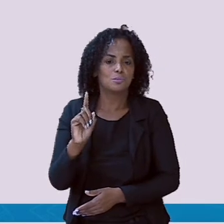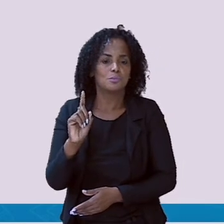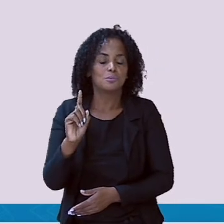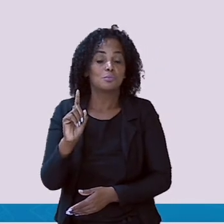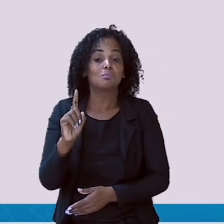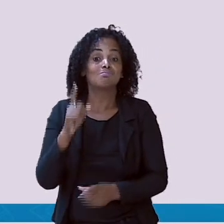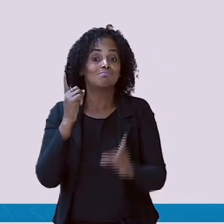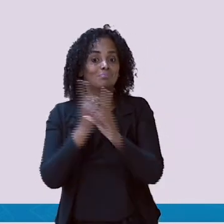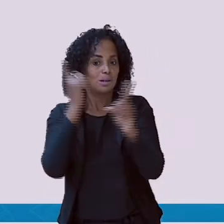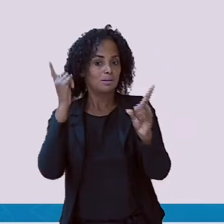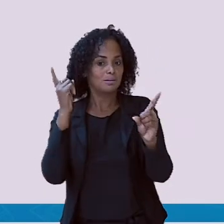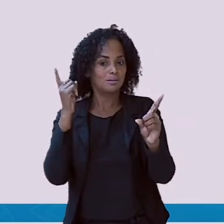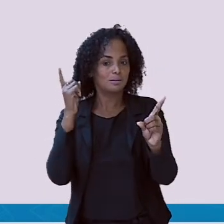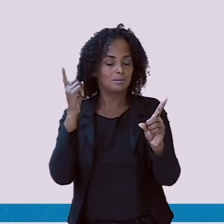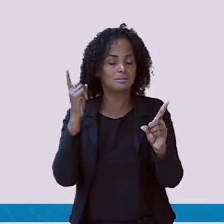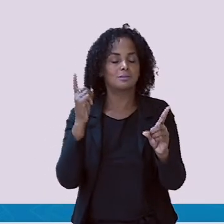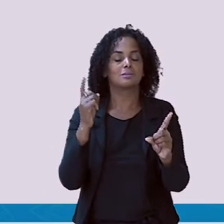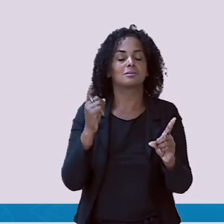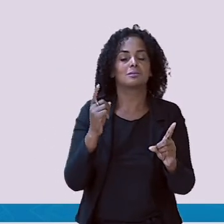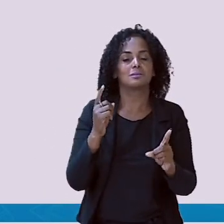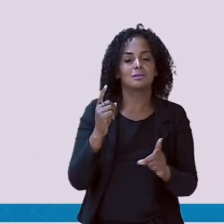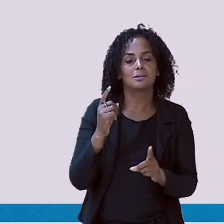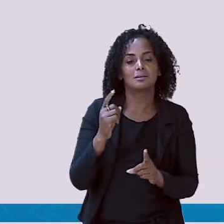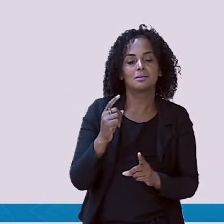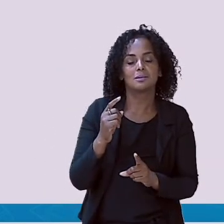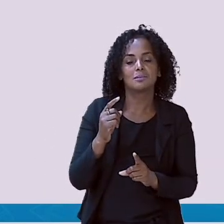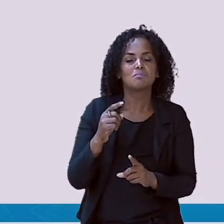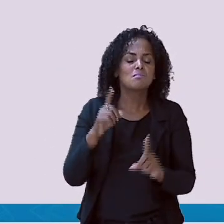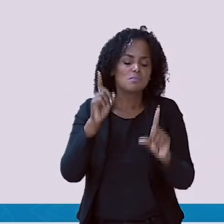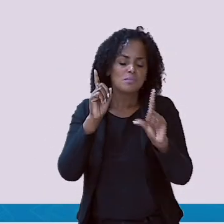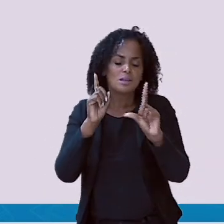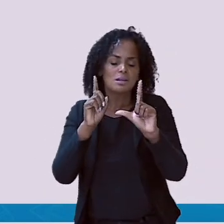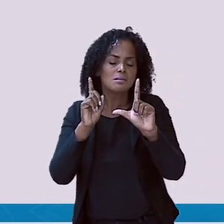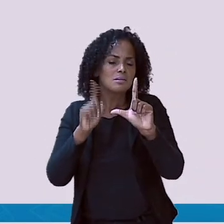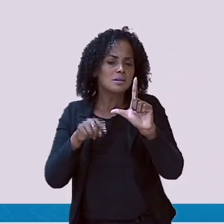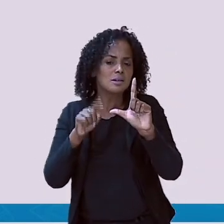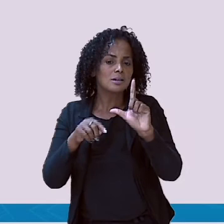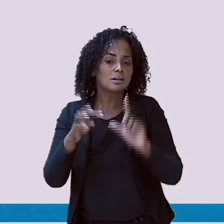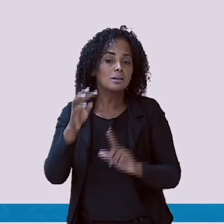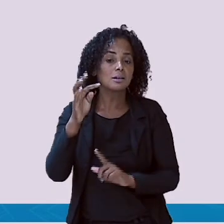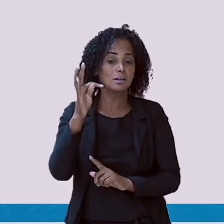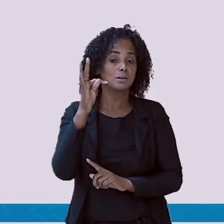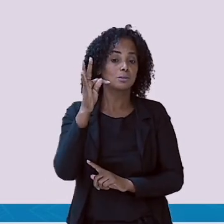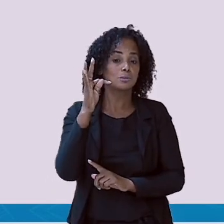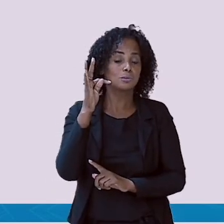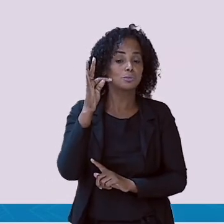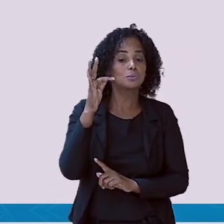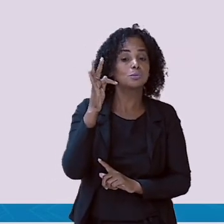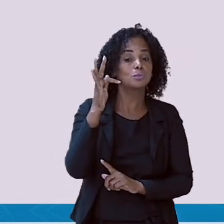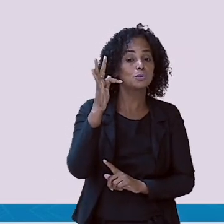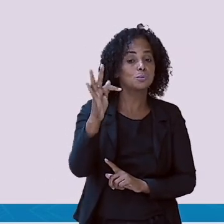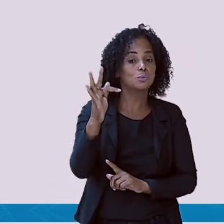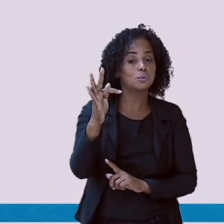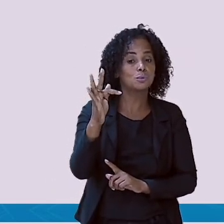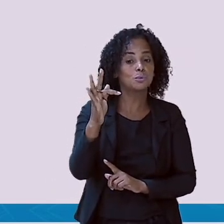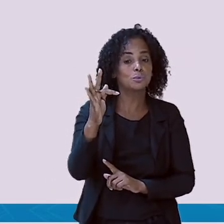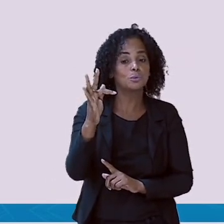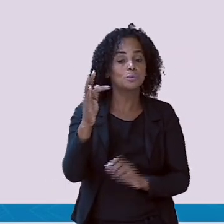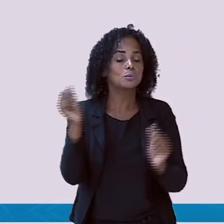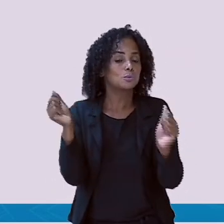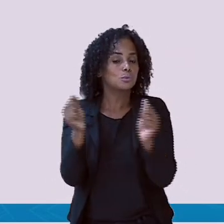Ah, está aqui, ó. Letra T com a letra U. A sílaba Tu. Vamos formar a palavra Tatu?